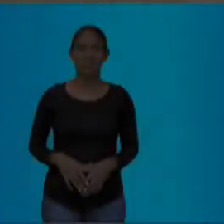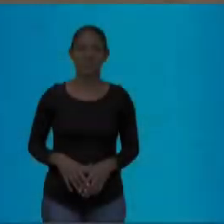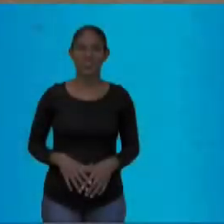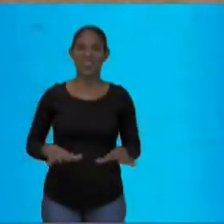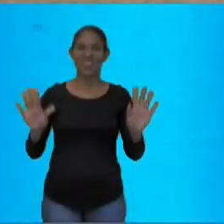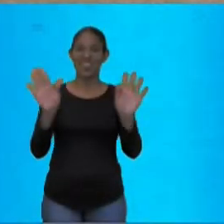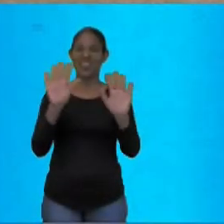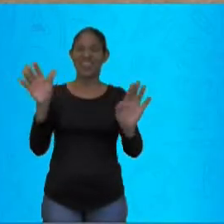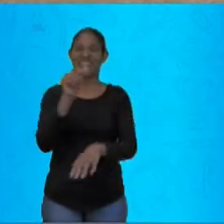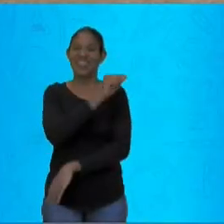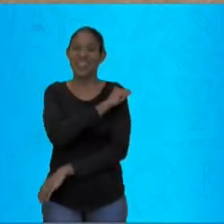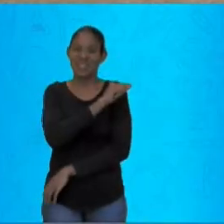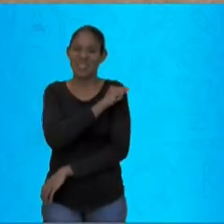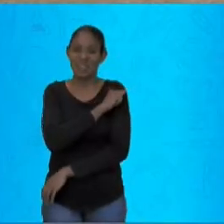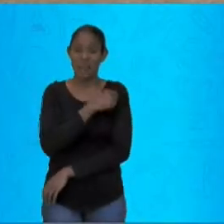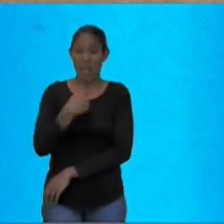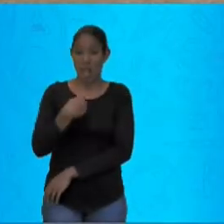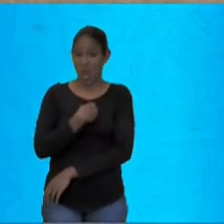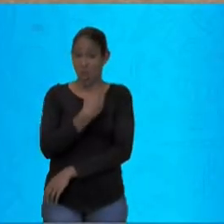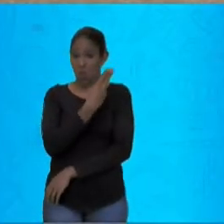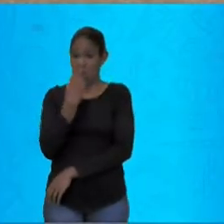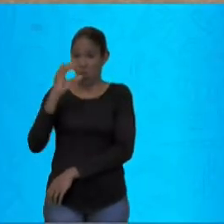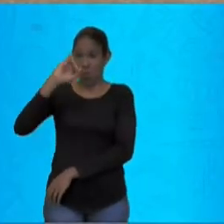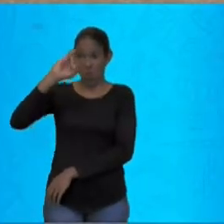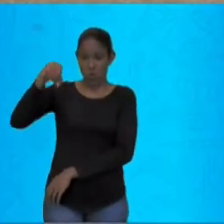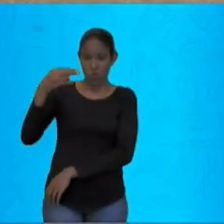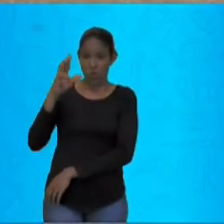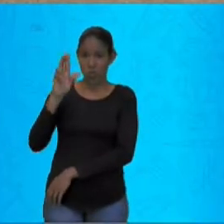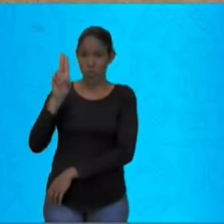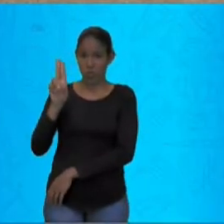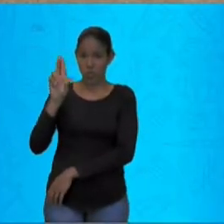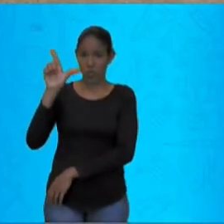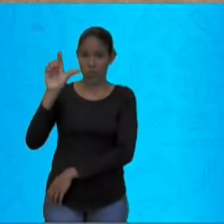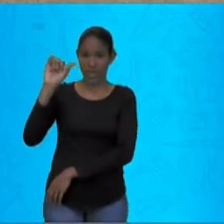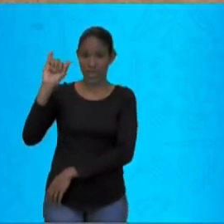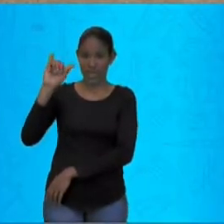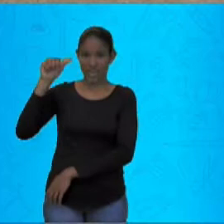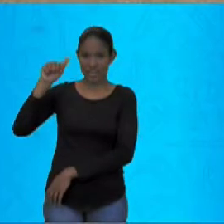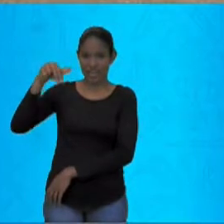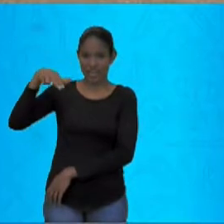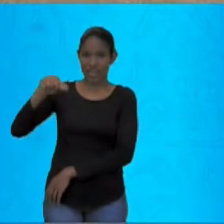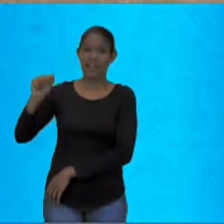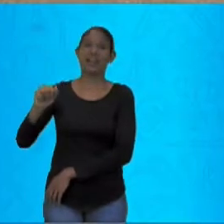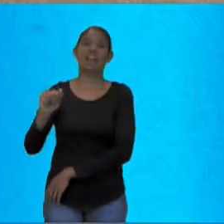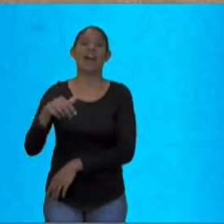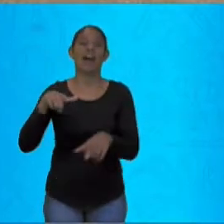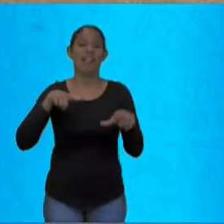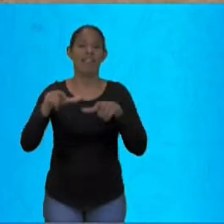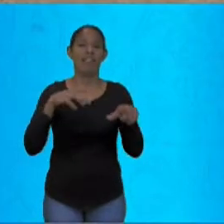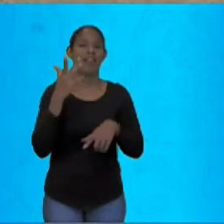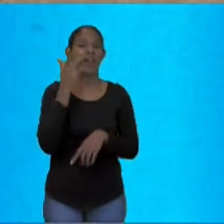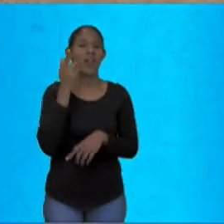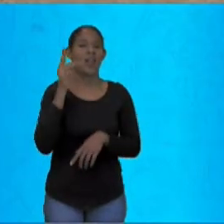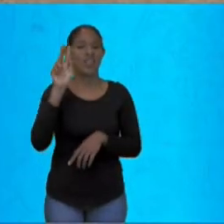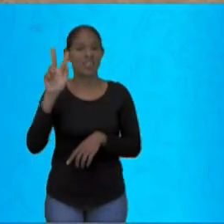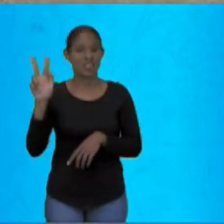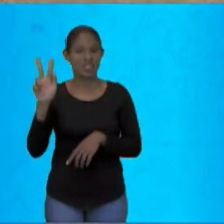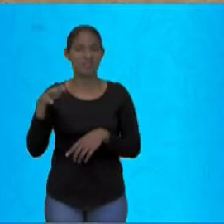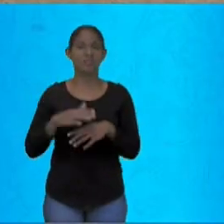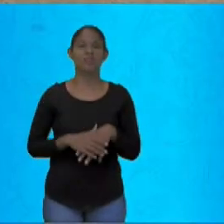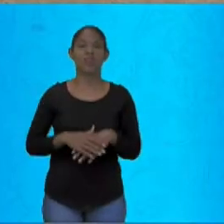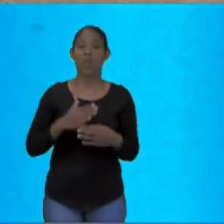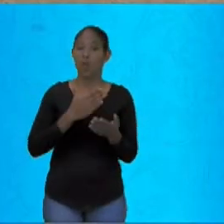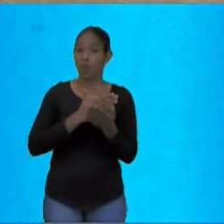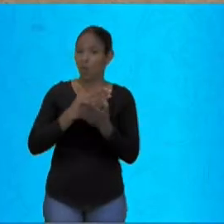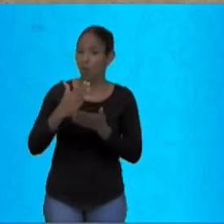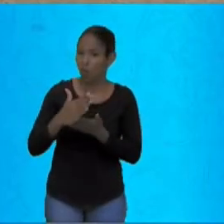Olá, estudantes! Eu sou a professora Juliana, da Secretaria Municipal de Educação de Governador Valadares. Está